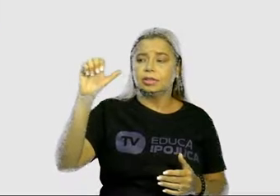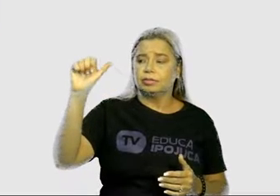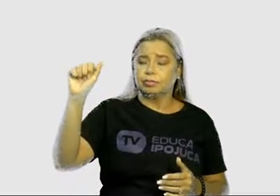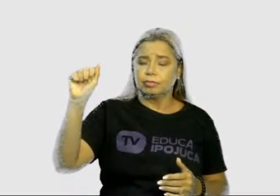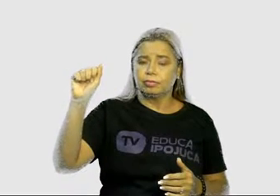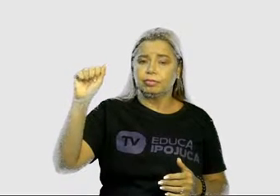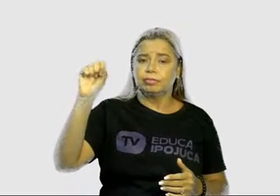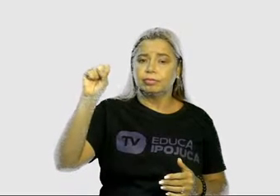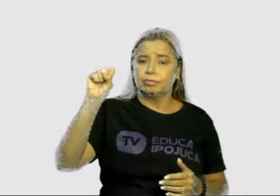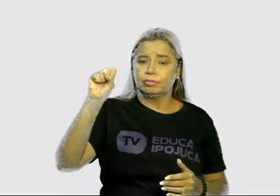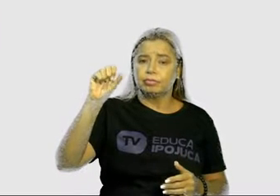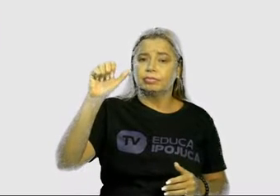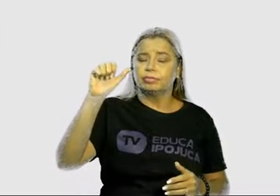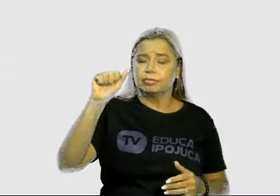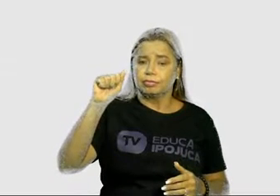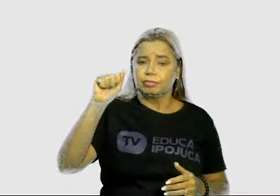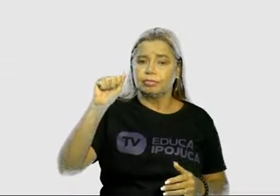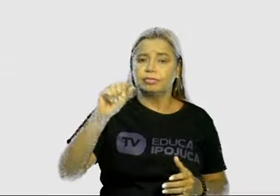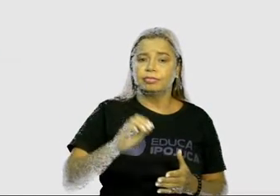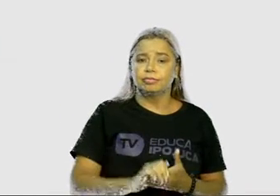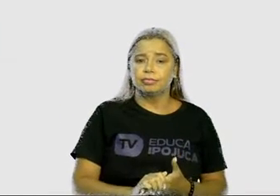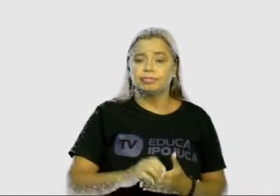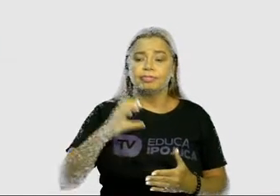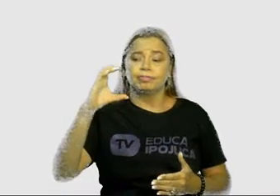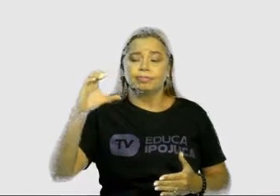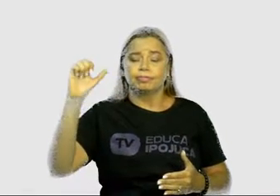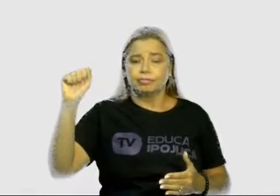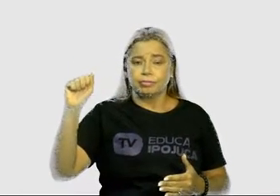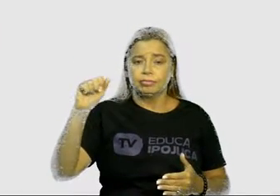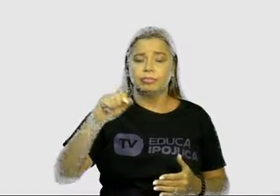S, A, S, A. Casa.